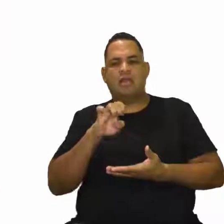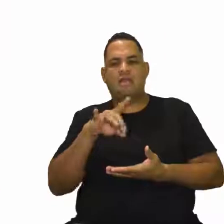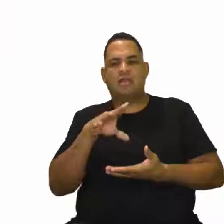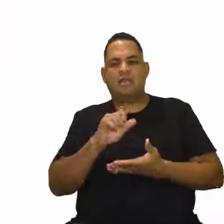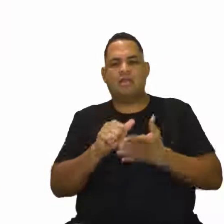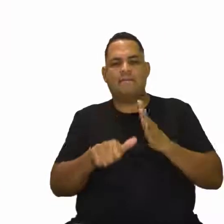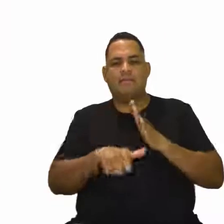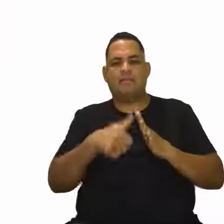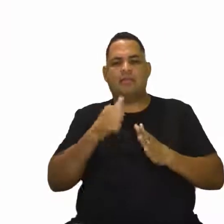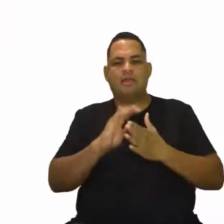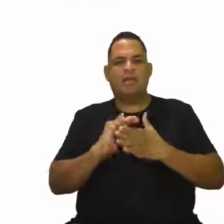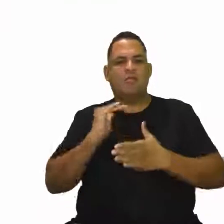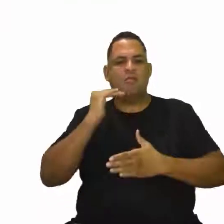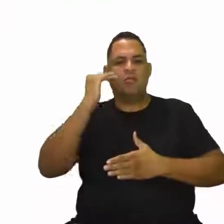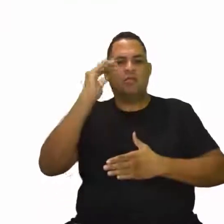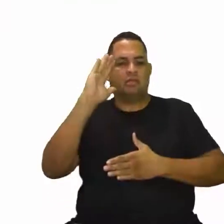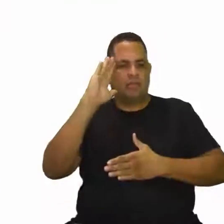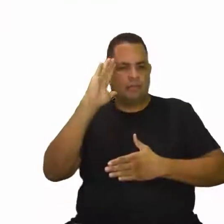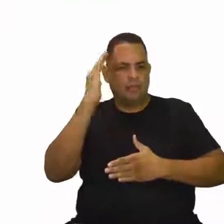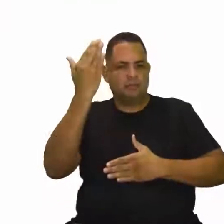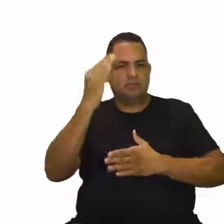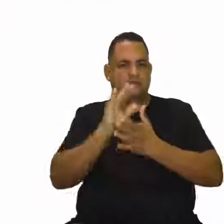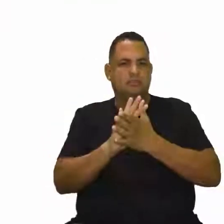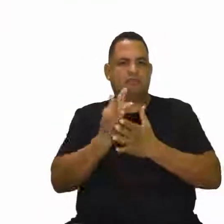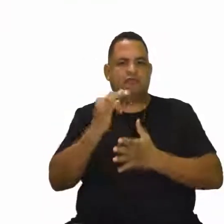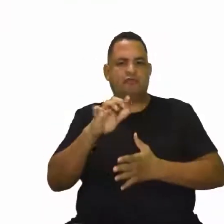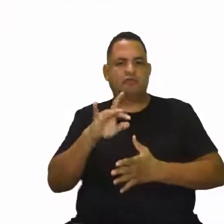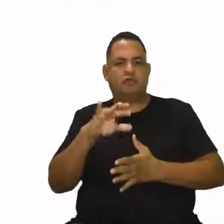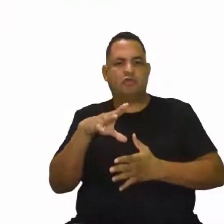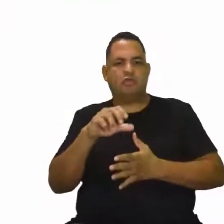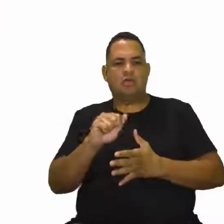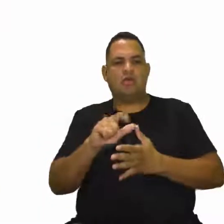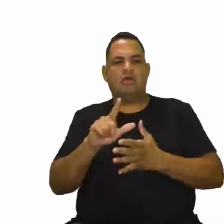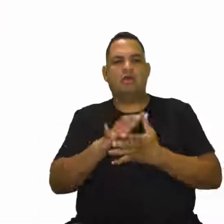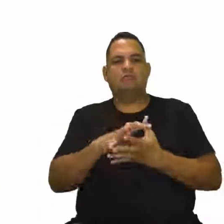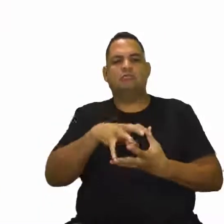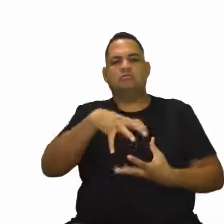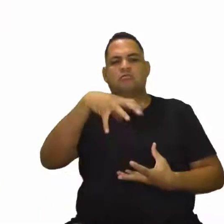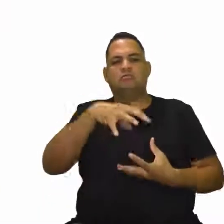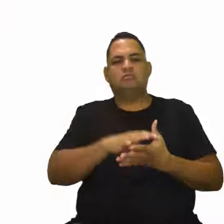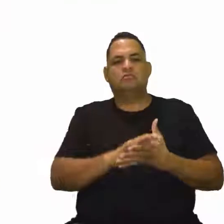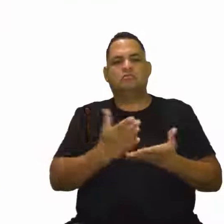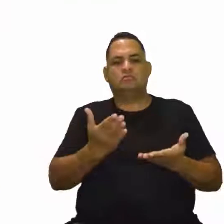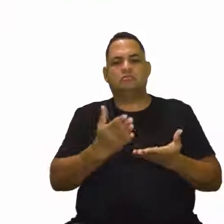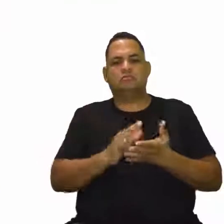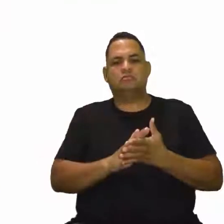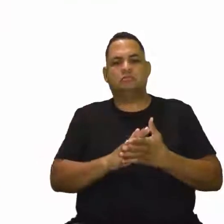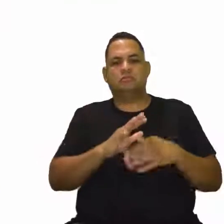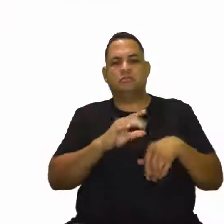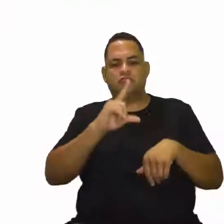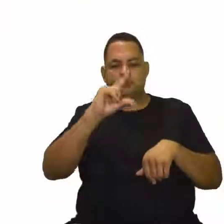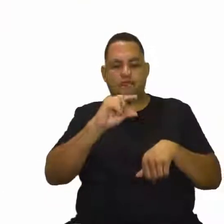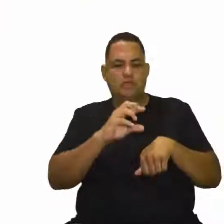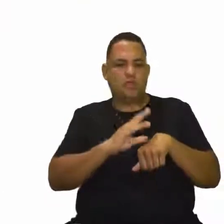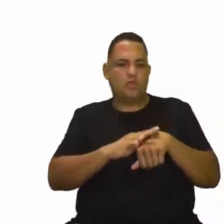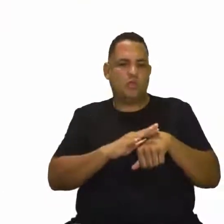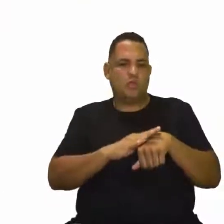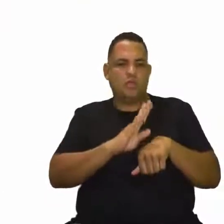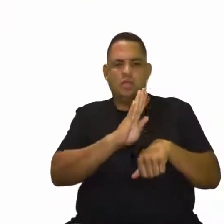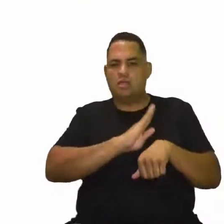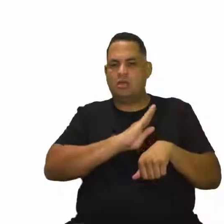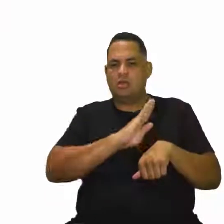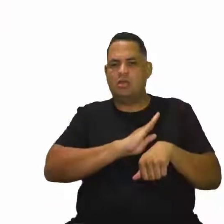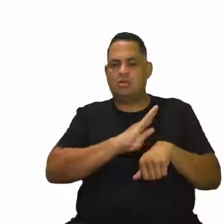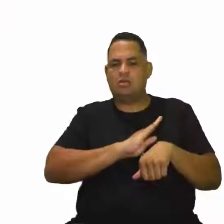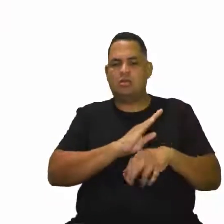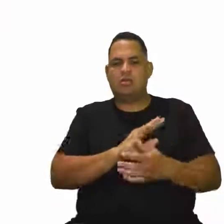ajudam a aumentar a capacidade funcional, né? Em idosos com doenças cardiovasculares, com doenças